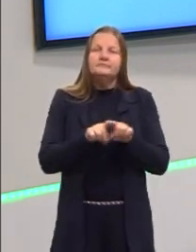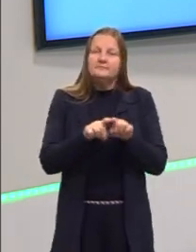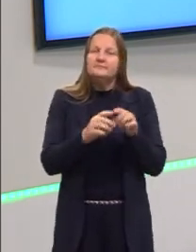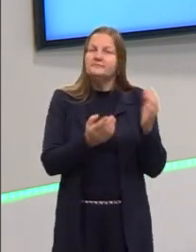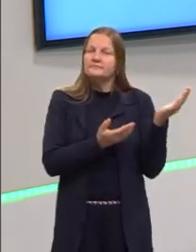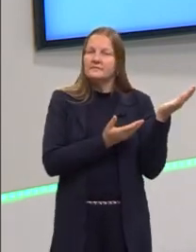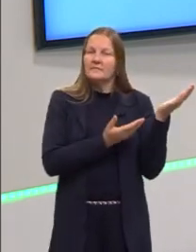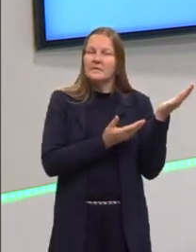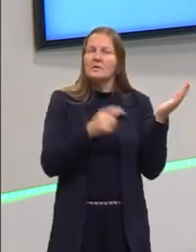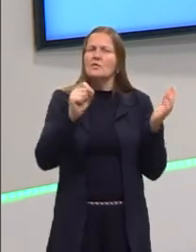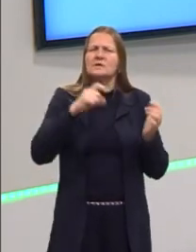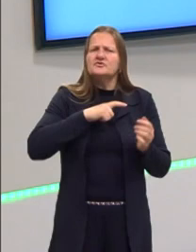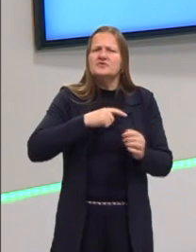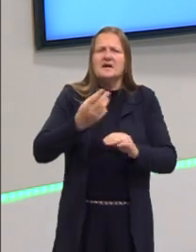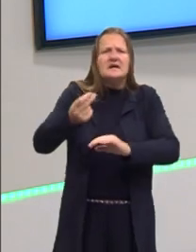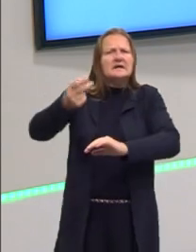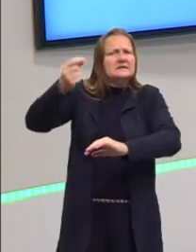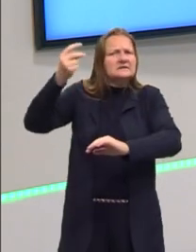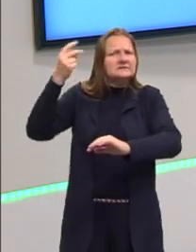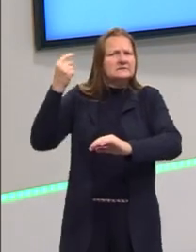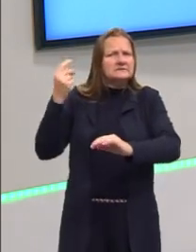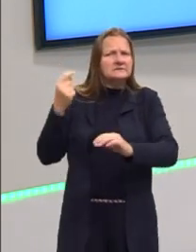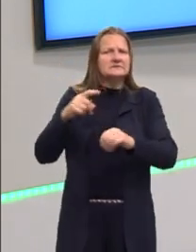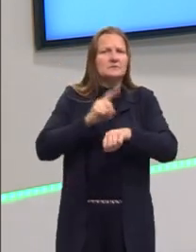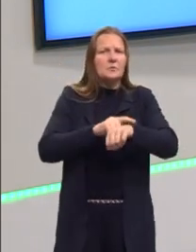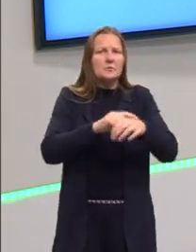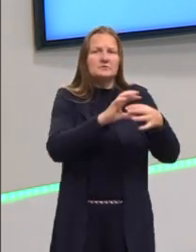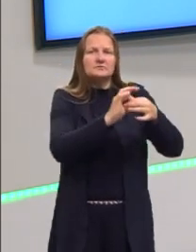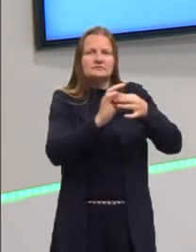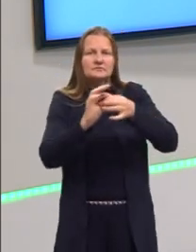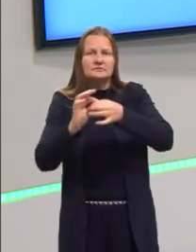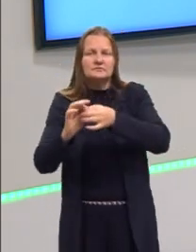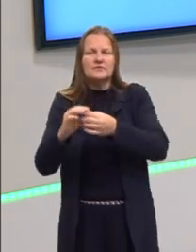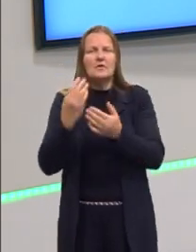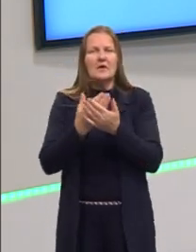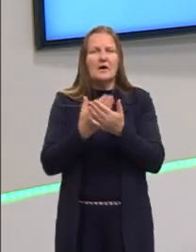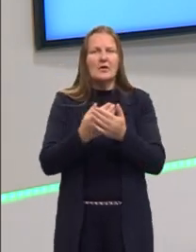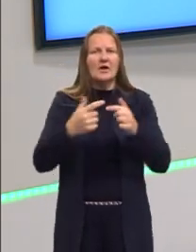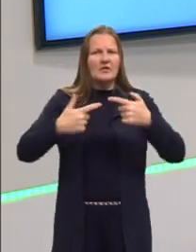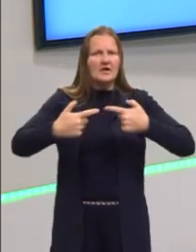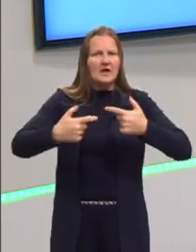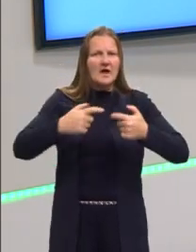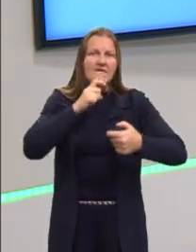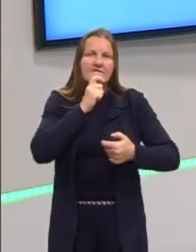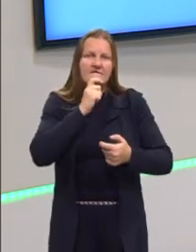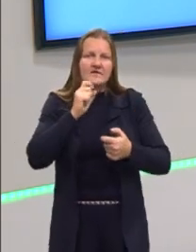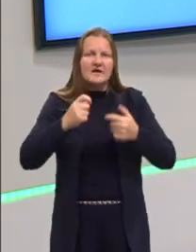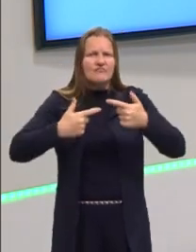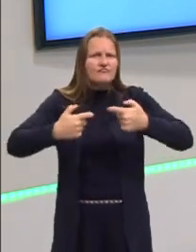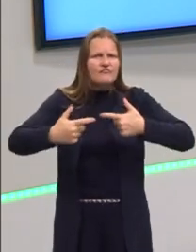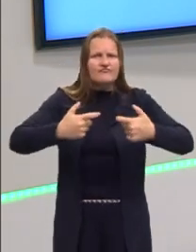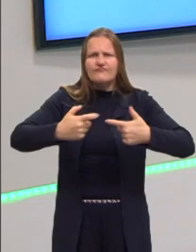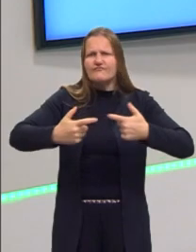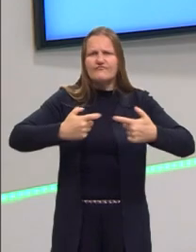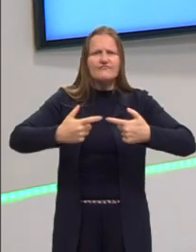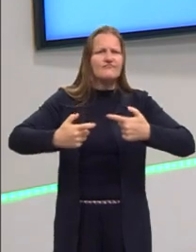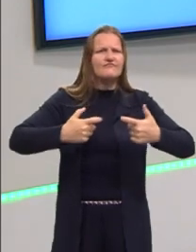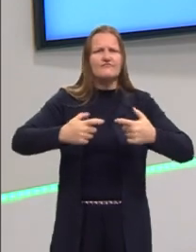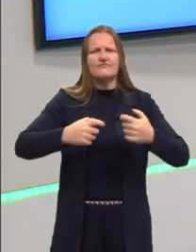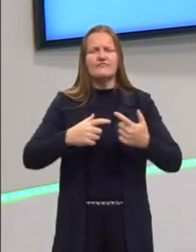O que nós tínhamos nesse momento? Lembra que a gente fez uma aula sobre a Guerra Fria, nós estávamos em um período de Guerra Fria,